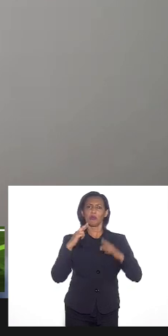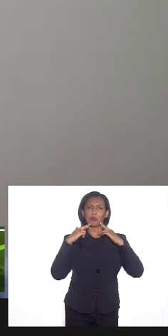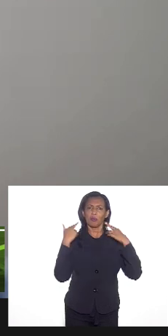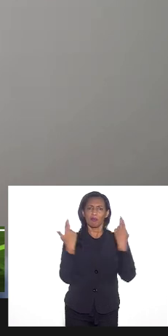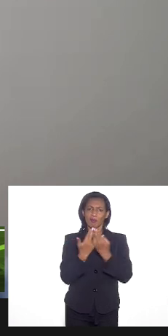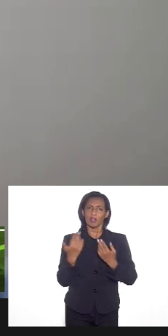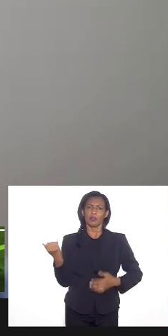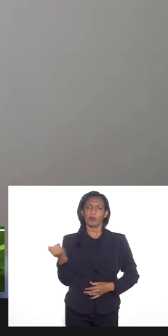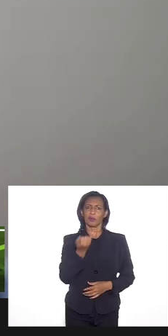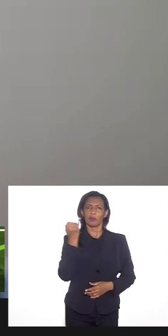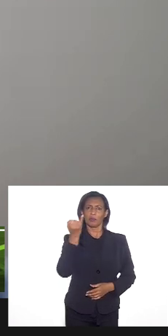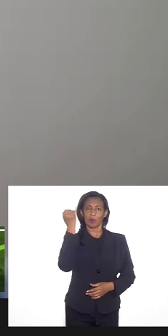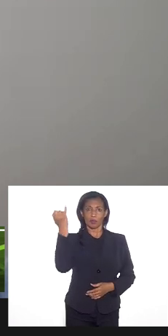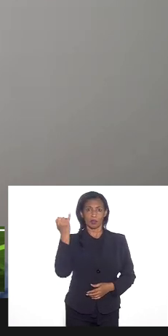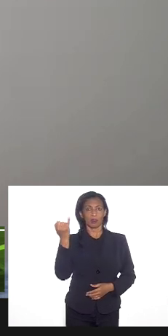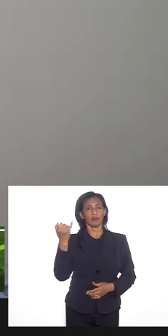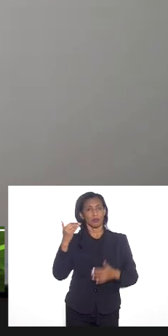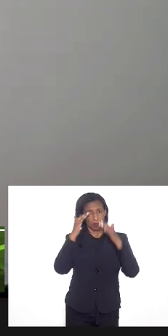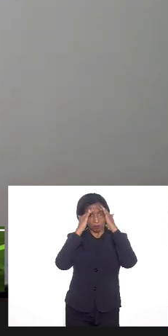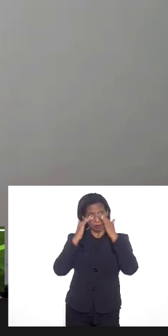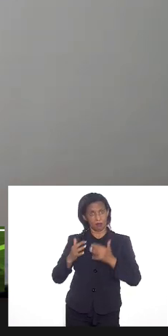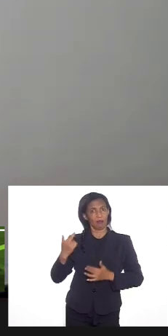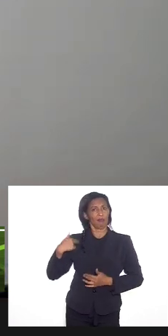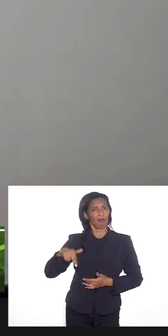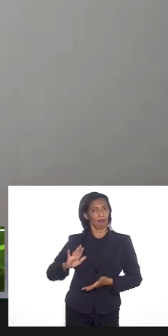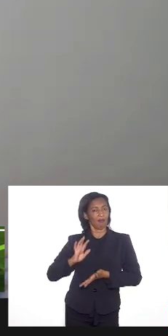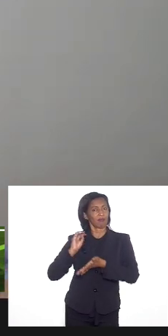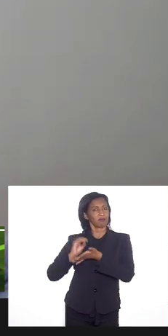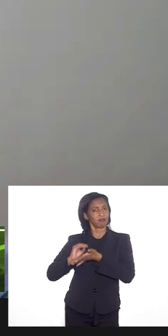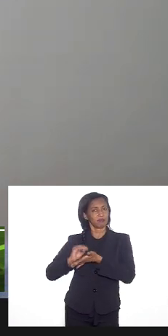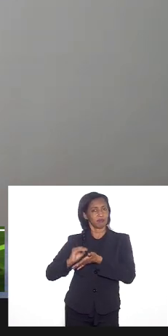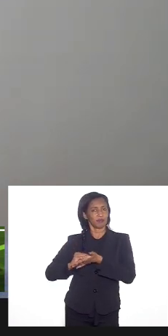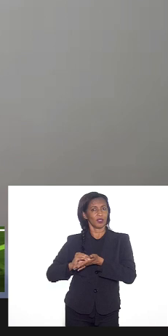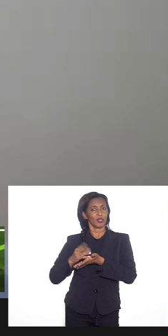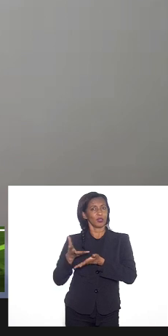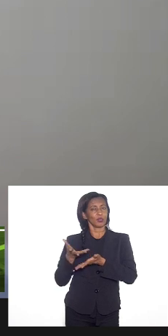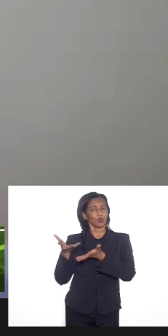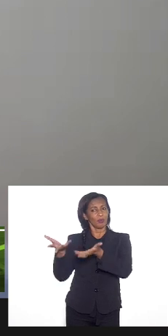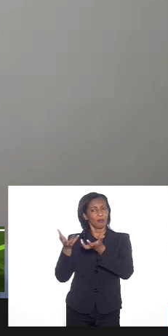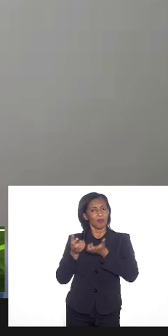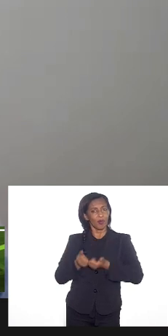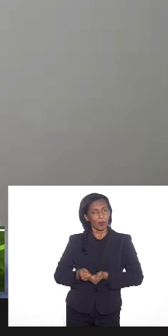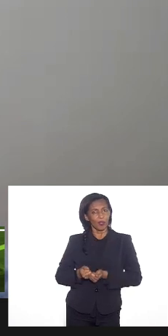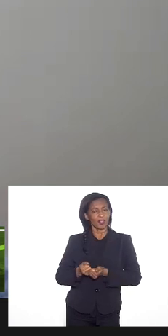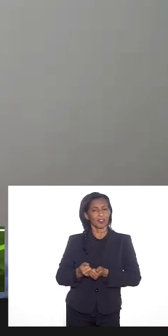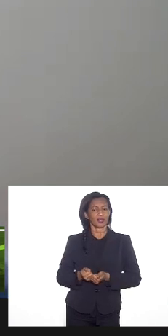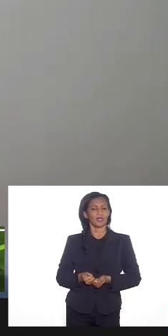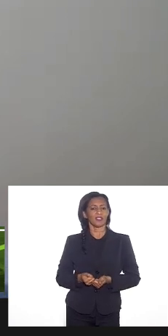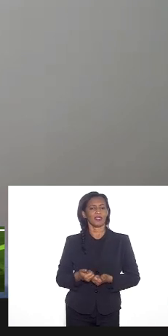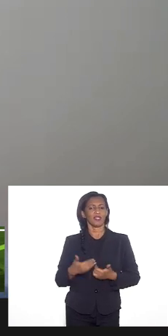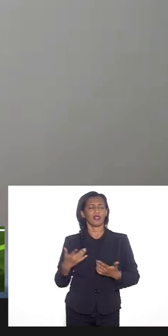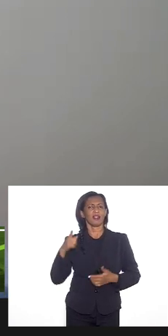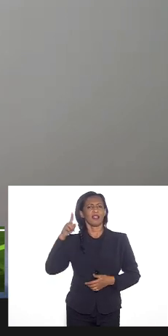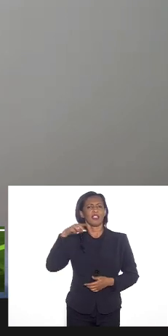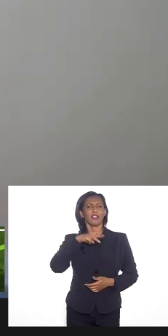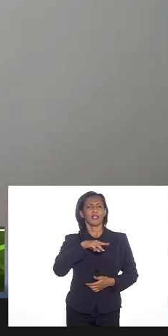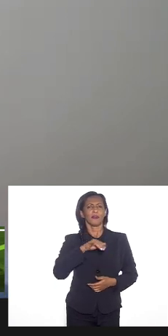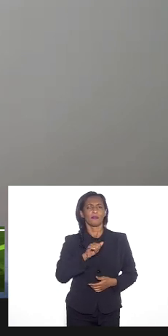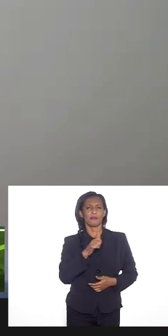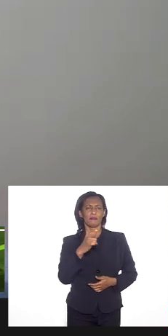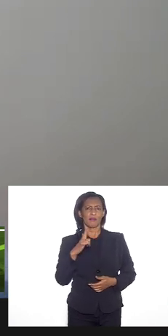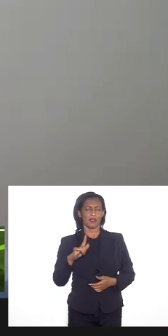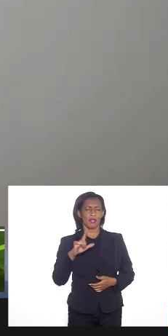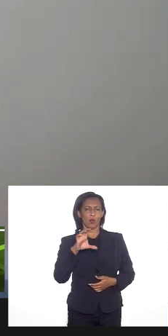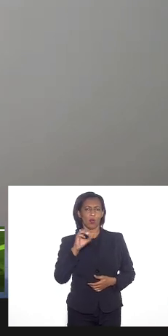importante que nós fizemos sobre intolerância religiosa sob a acolhida do pai Adailton Aline Miguel Couto Nova Iguaçu